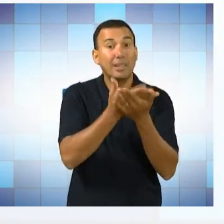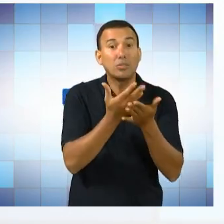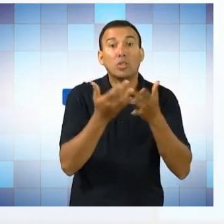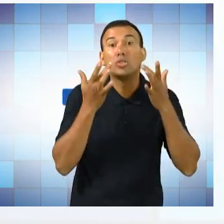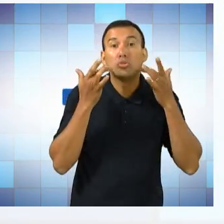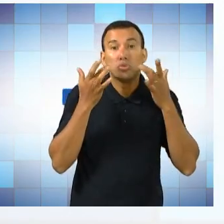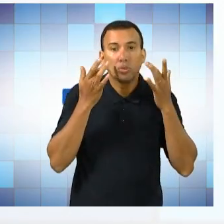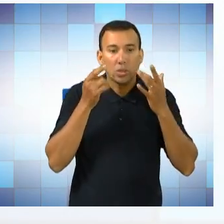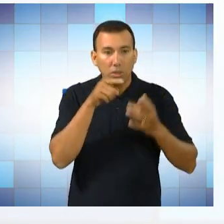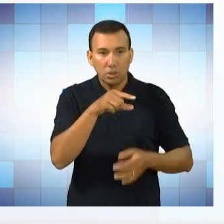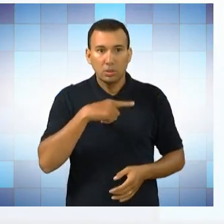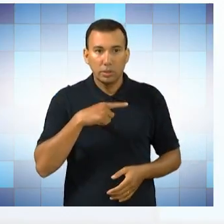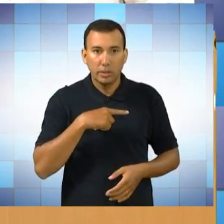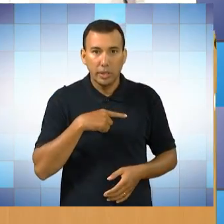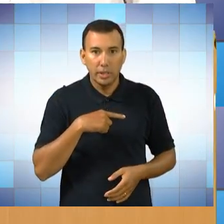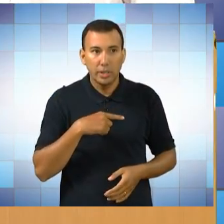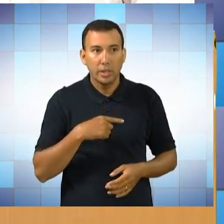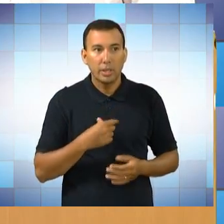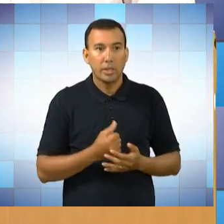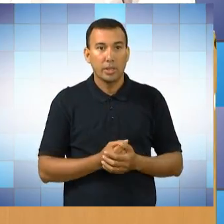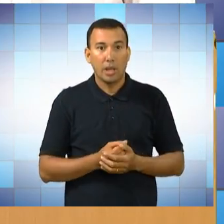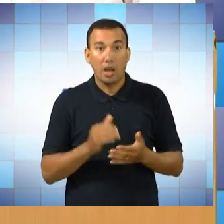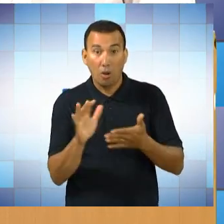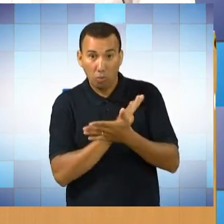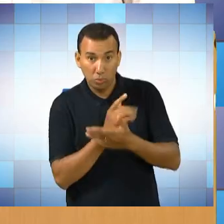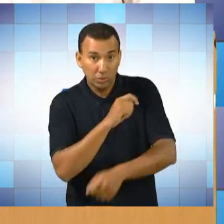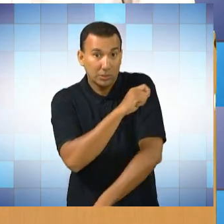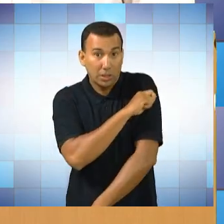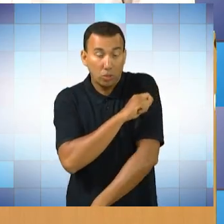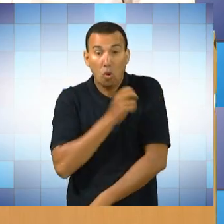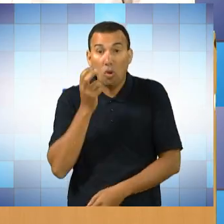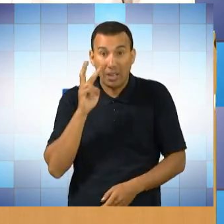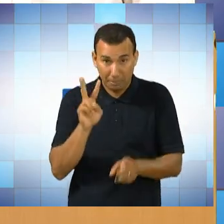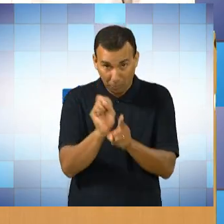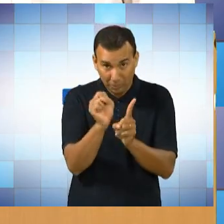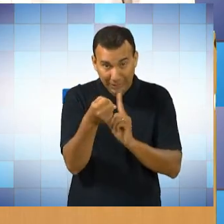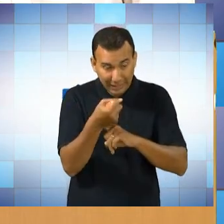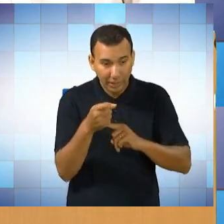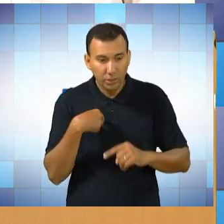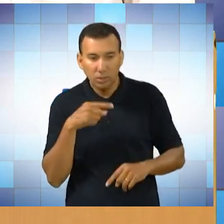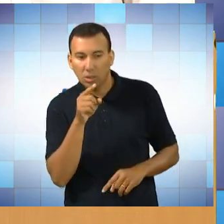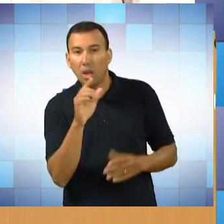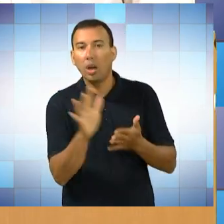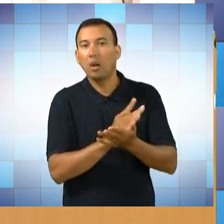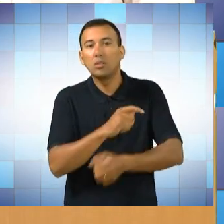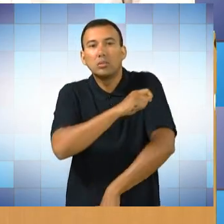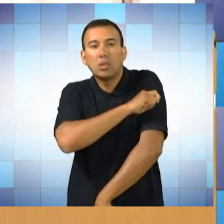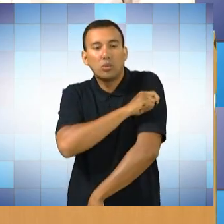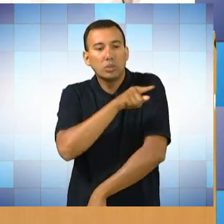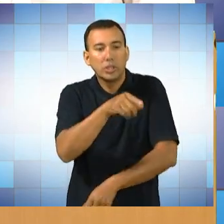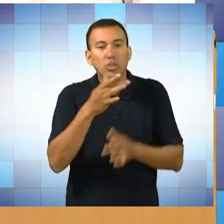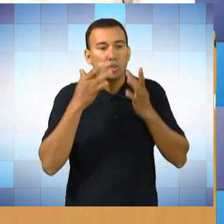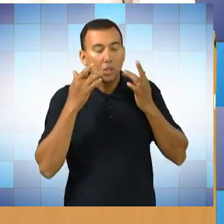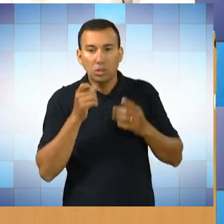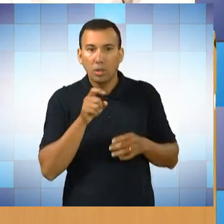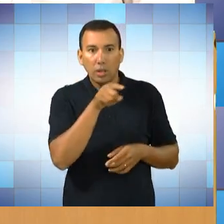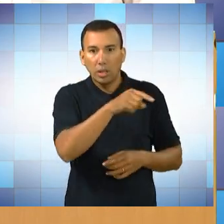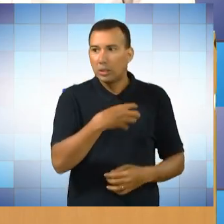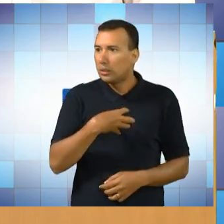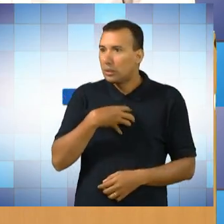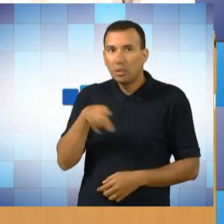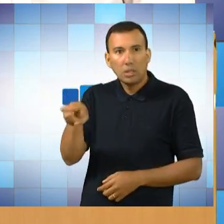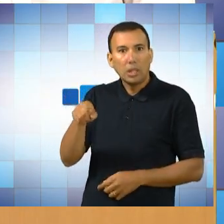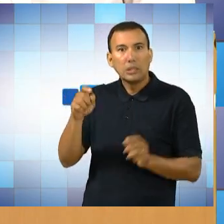Na escola de teatro Gomes Campos, com os alunos do projeto Um Olhar para a Cidadania. E os alunos da escola de teatro se surpreenderam